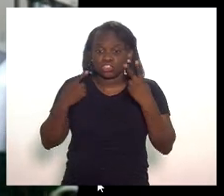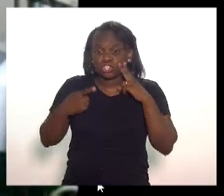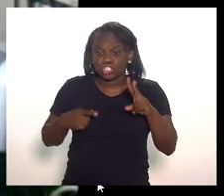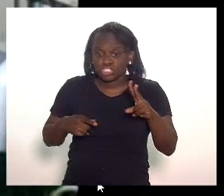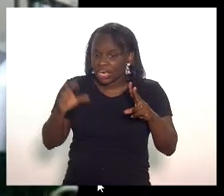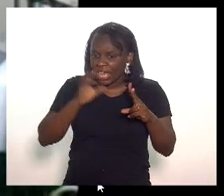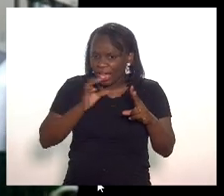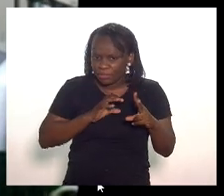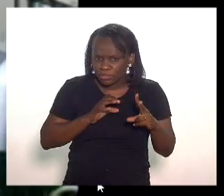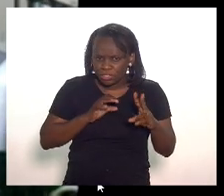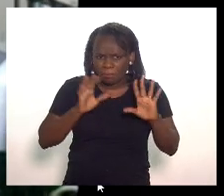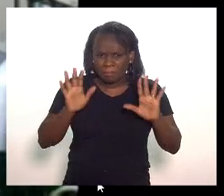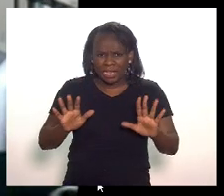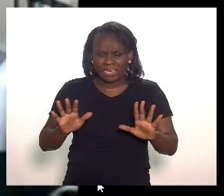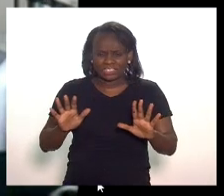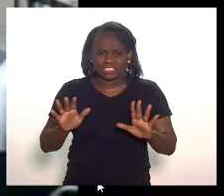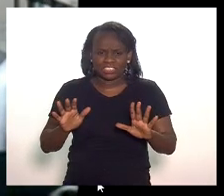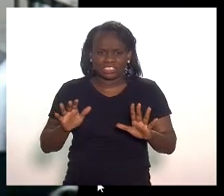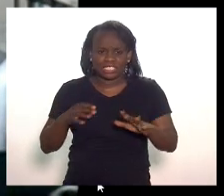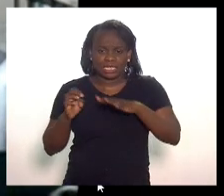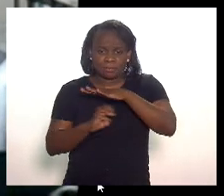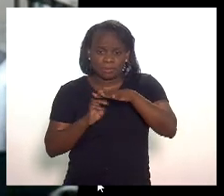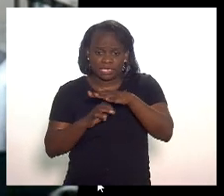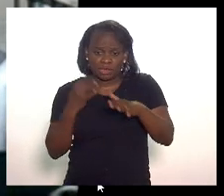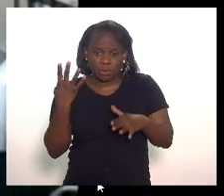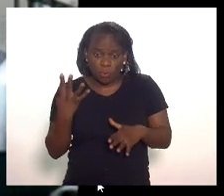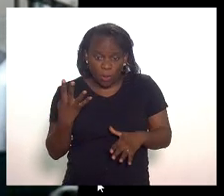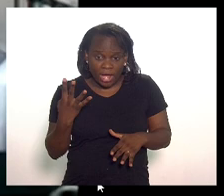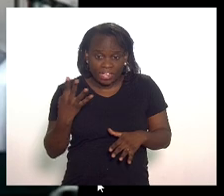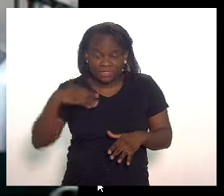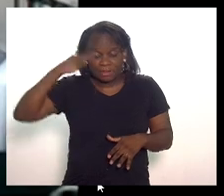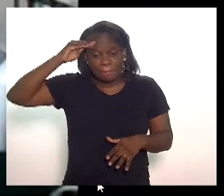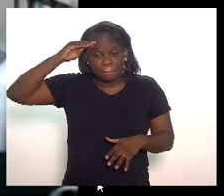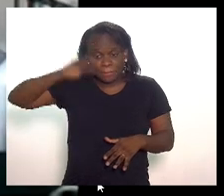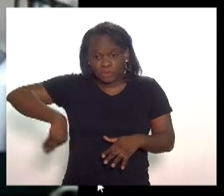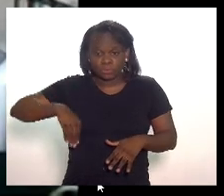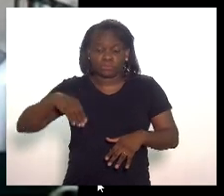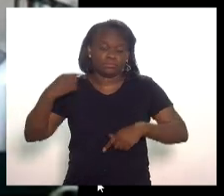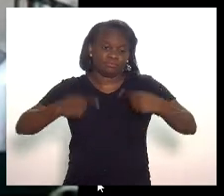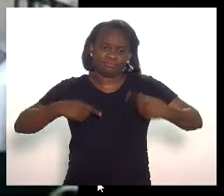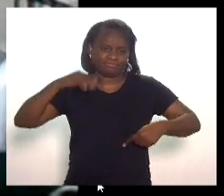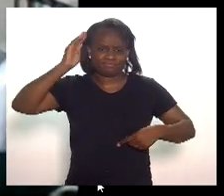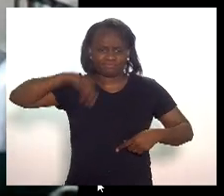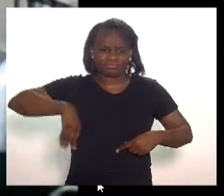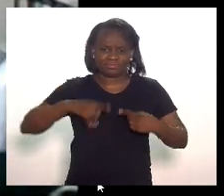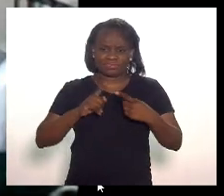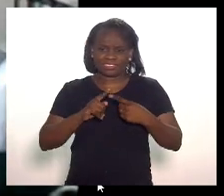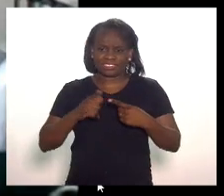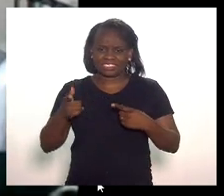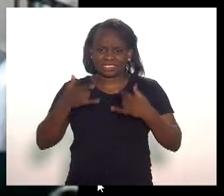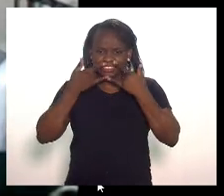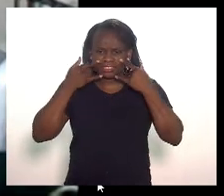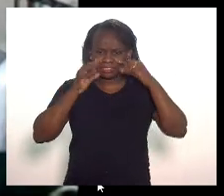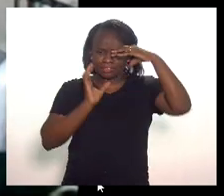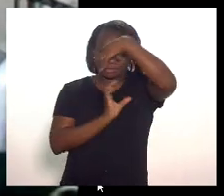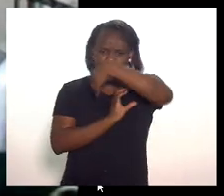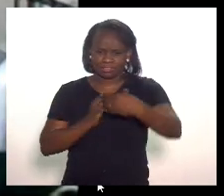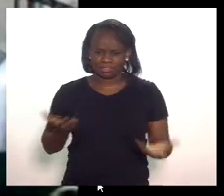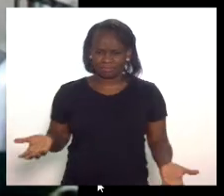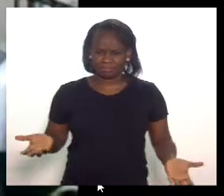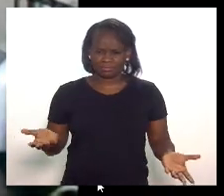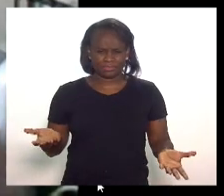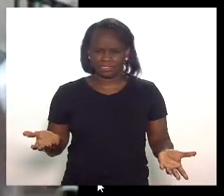corrido fazendo com que quatro empresas desistam da concorrência e ainda saia com uma máscara de cabeça para baixo